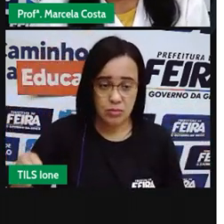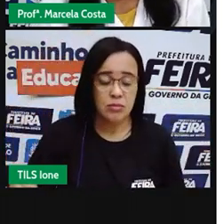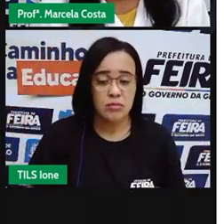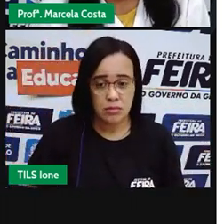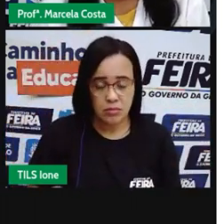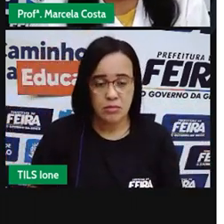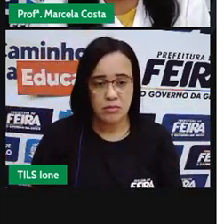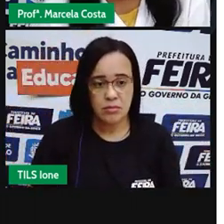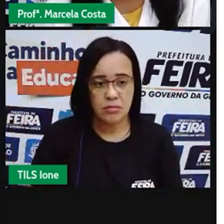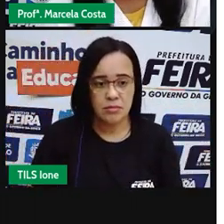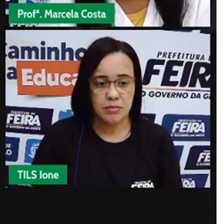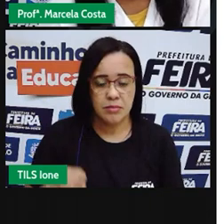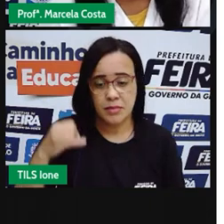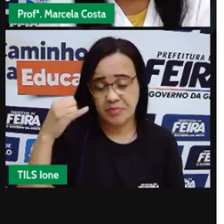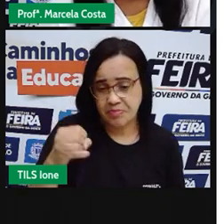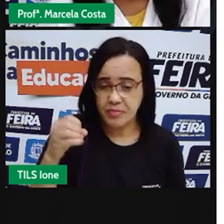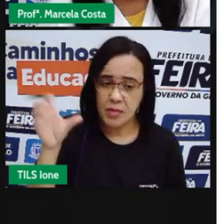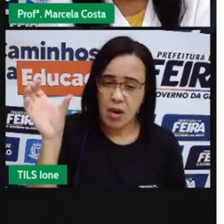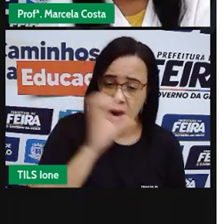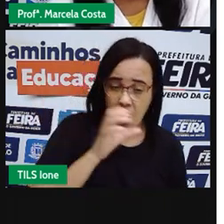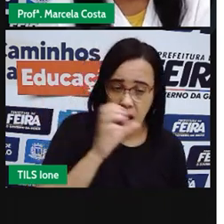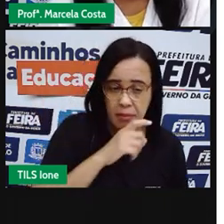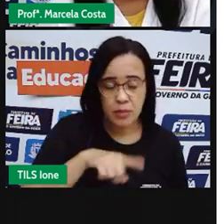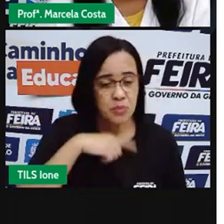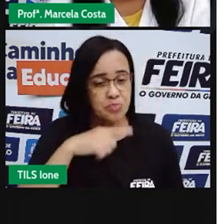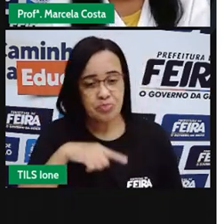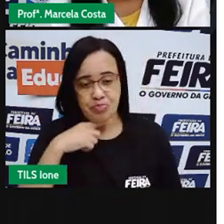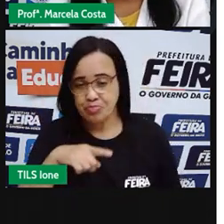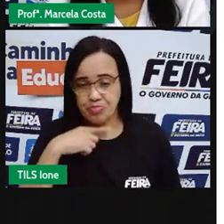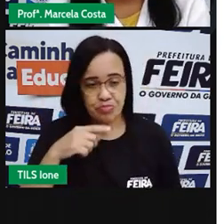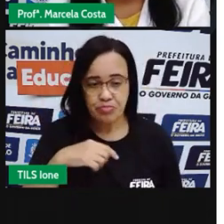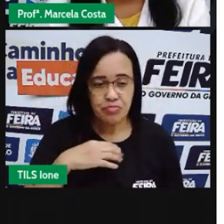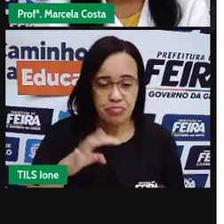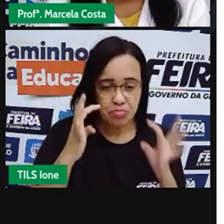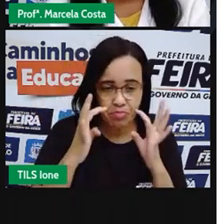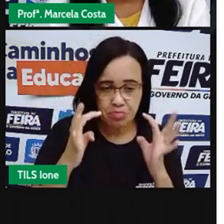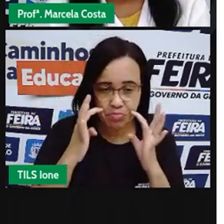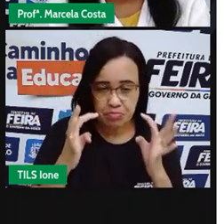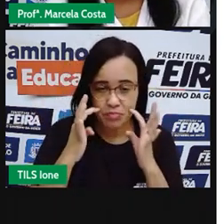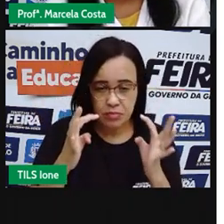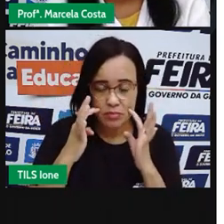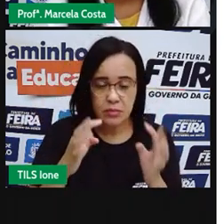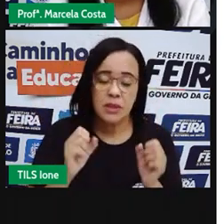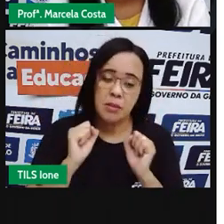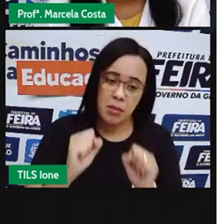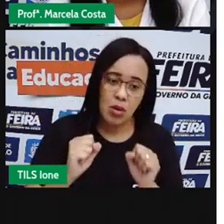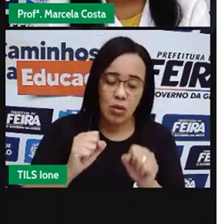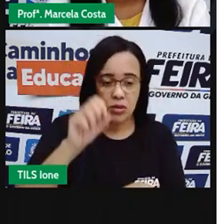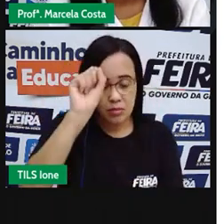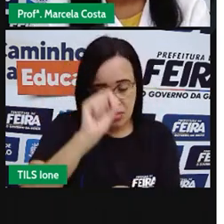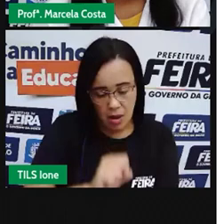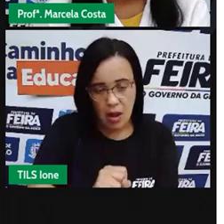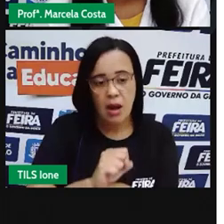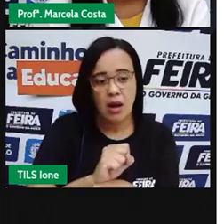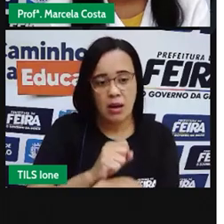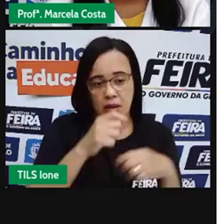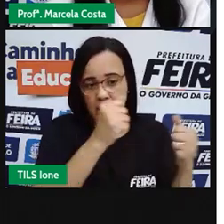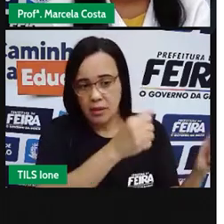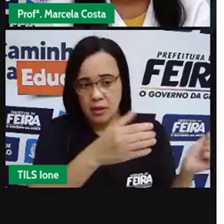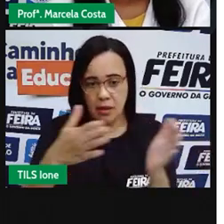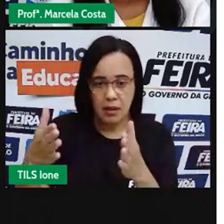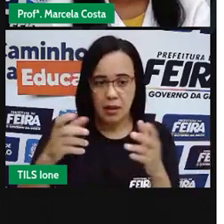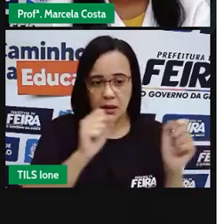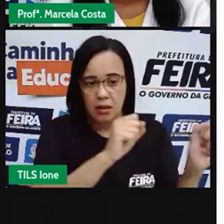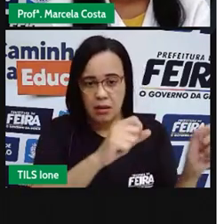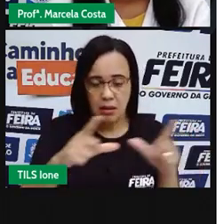Se foi rápido e você não conseguiu acompanhar, pausa a aula e vai escrevendo devagar. Seguindo a ordem